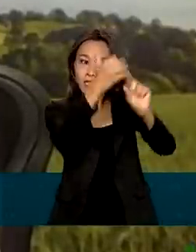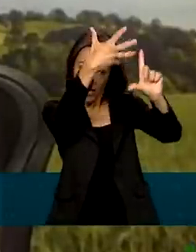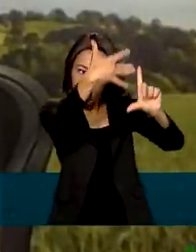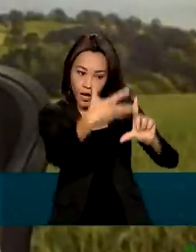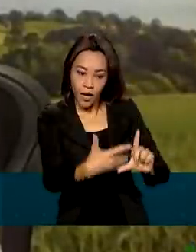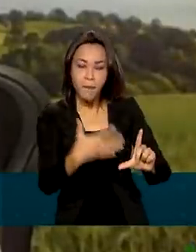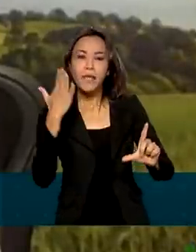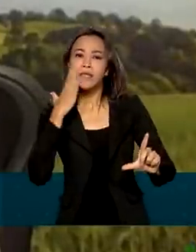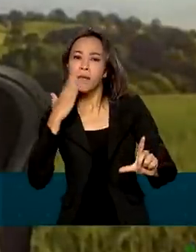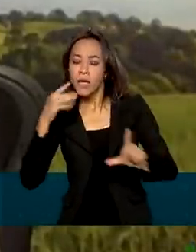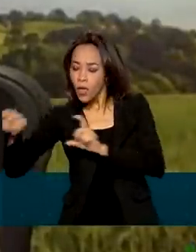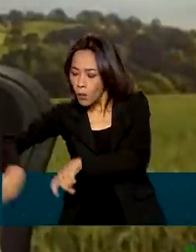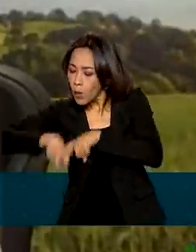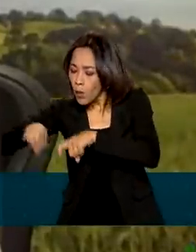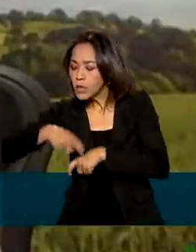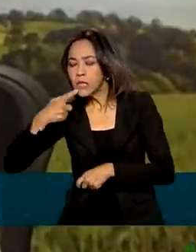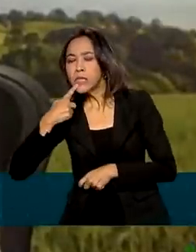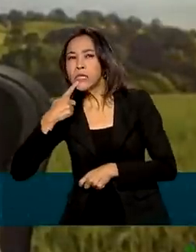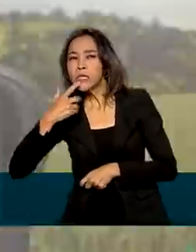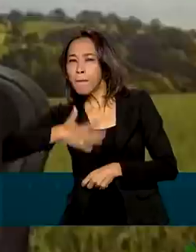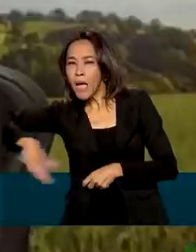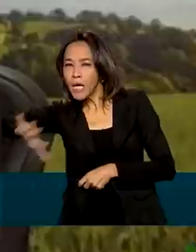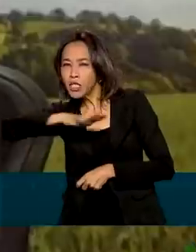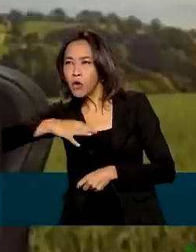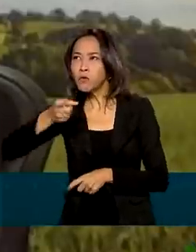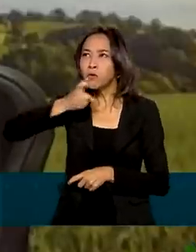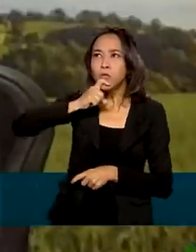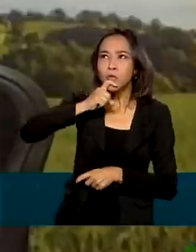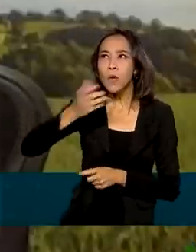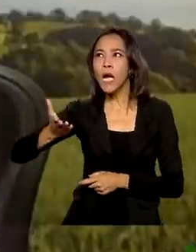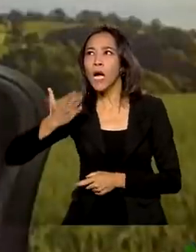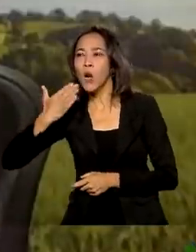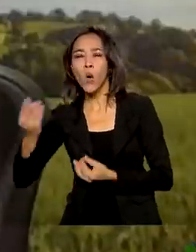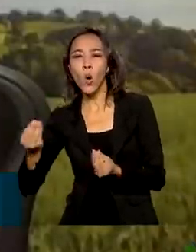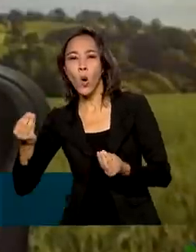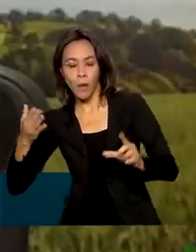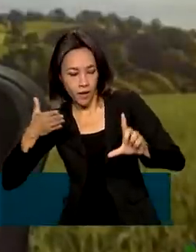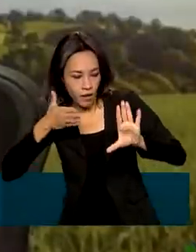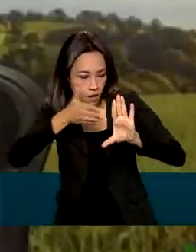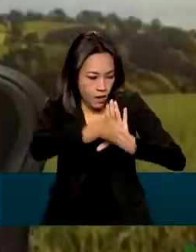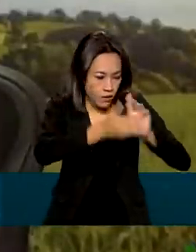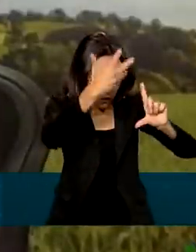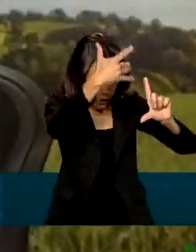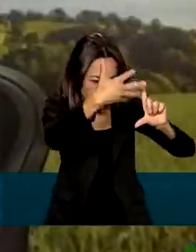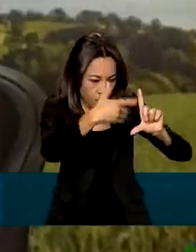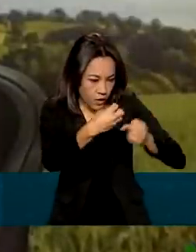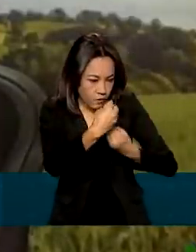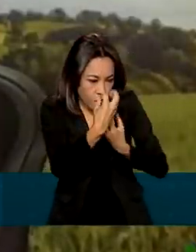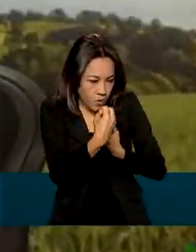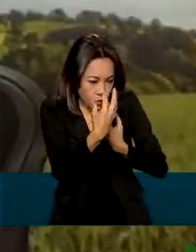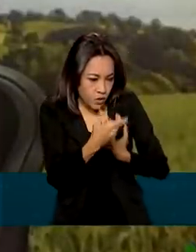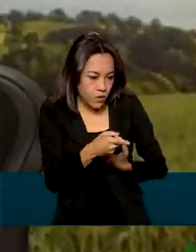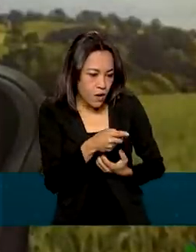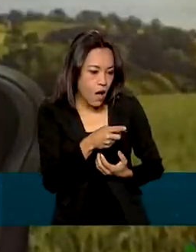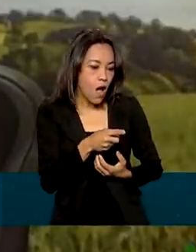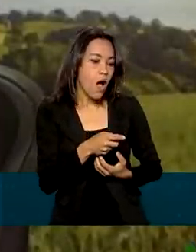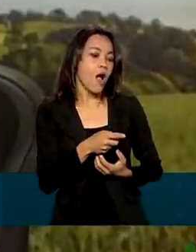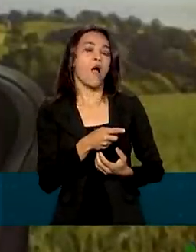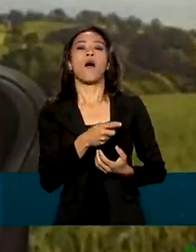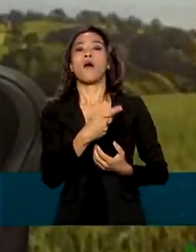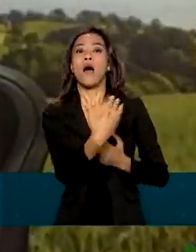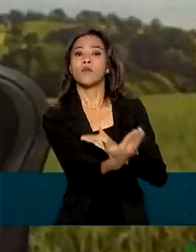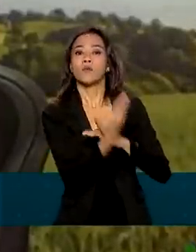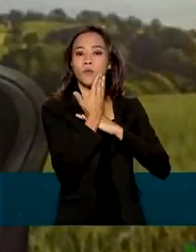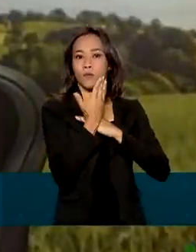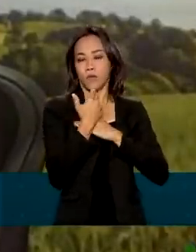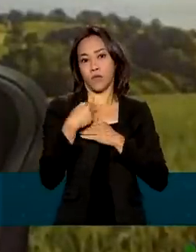tempo pelo seu celular para a sua região. Com a disponibilização dessas informações, o governo contribui para